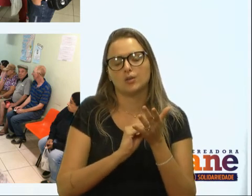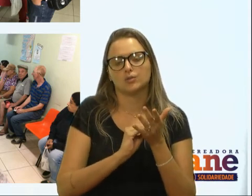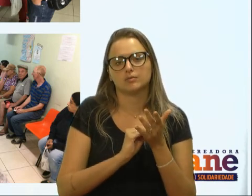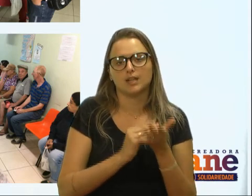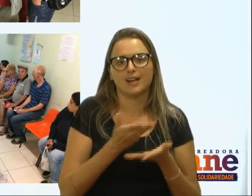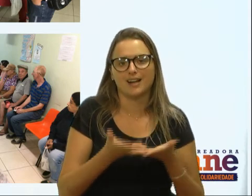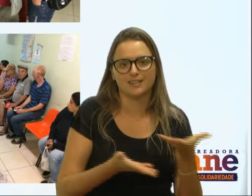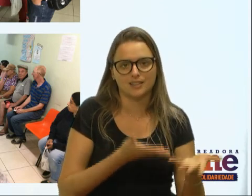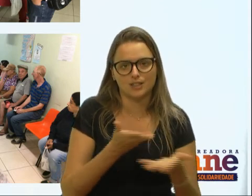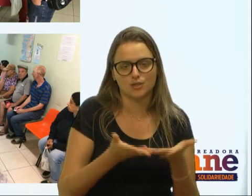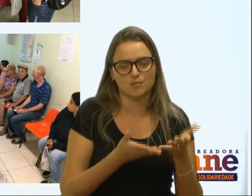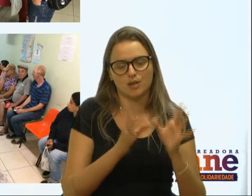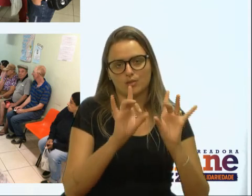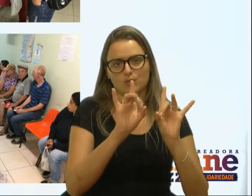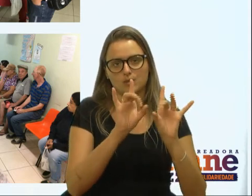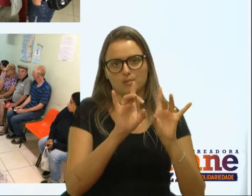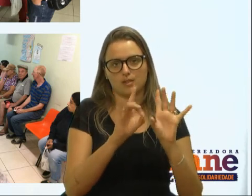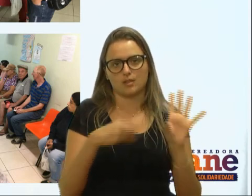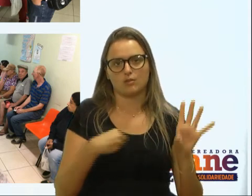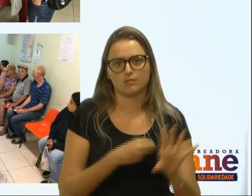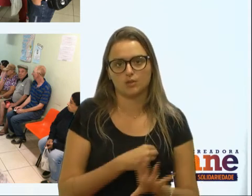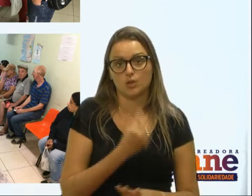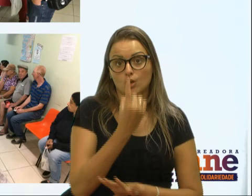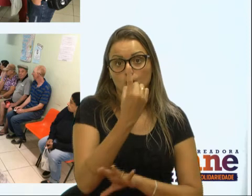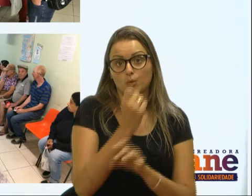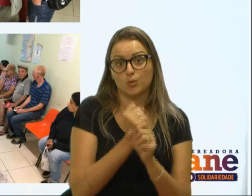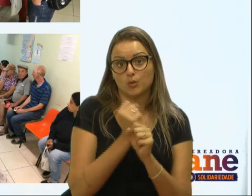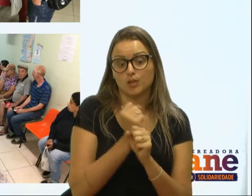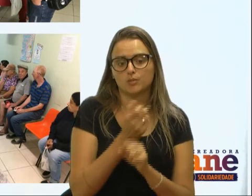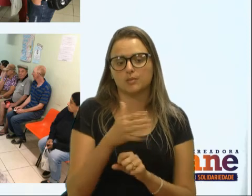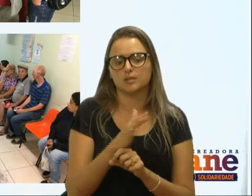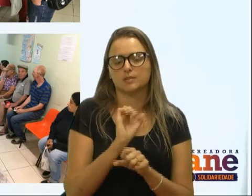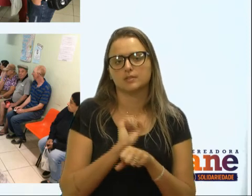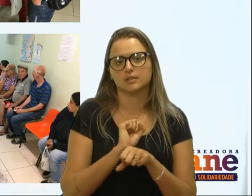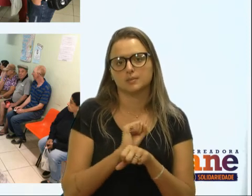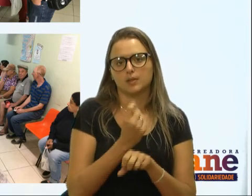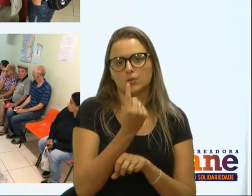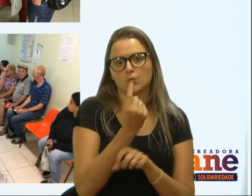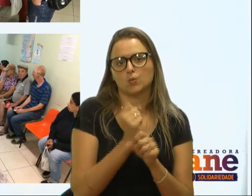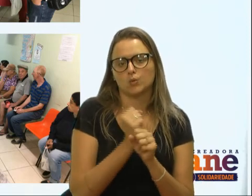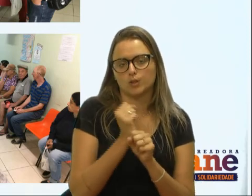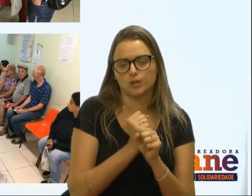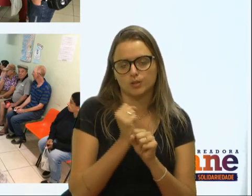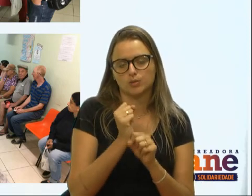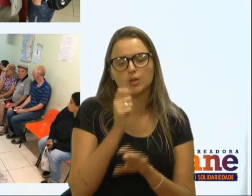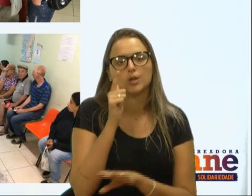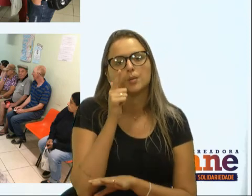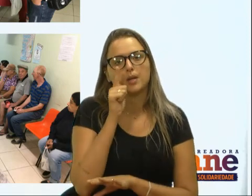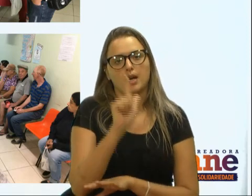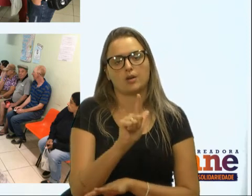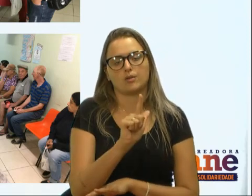para especialidades. Um ano, em torno de um ano, está demorando para conseguir